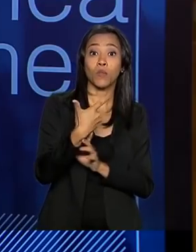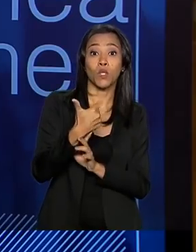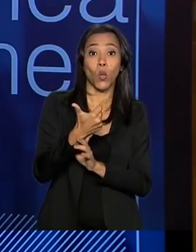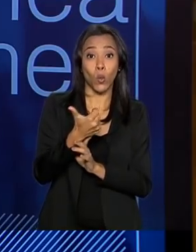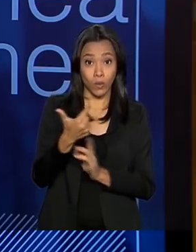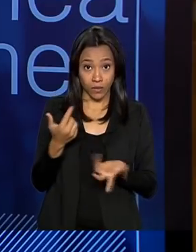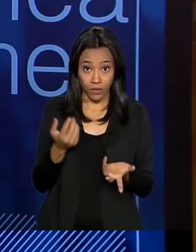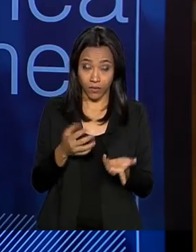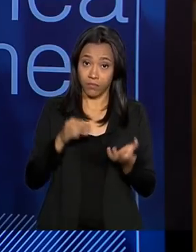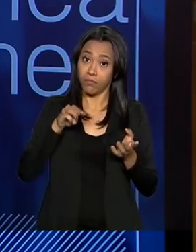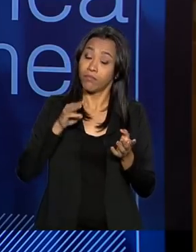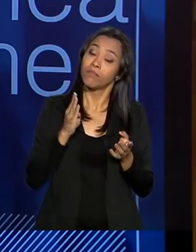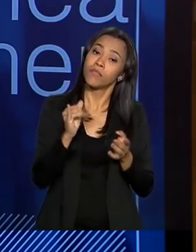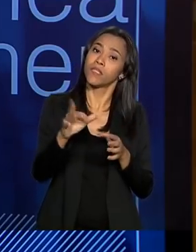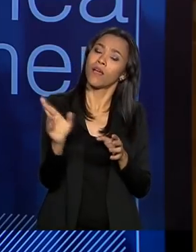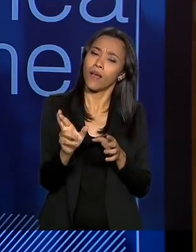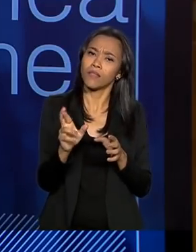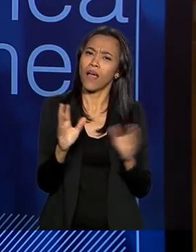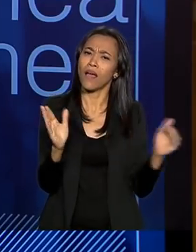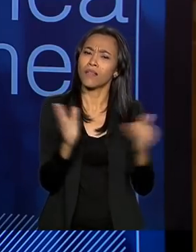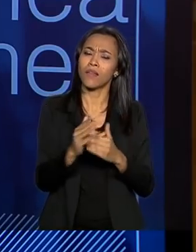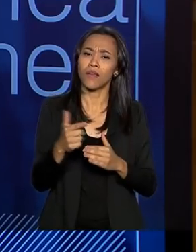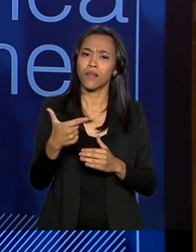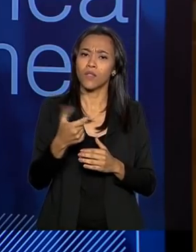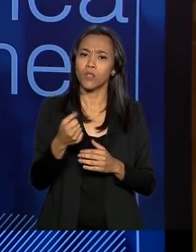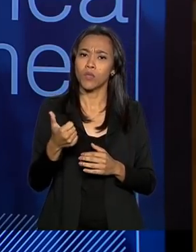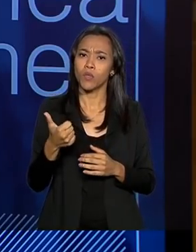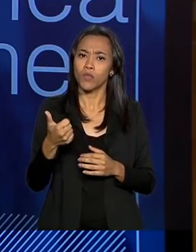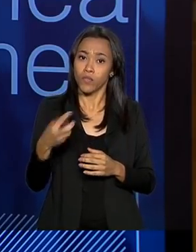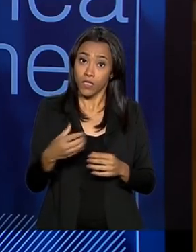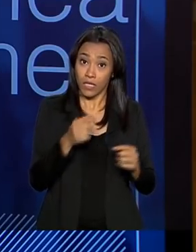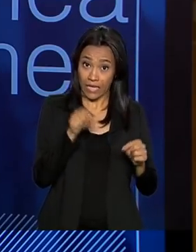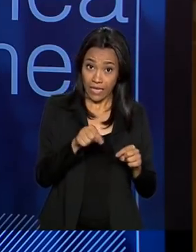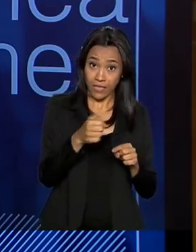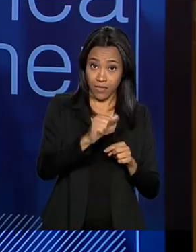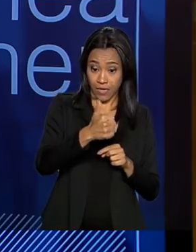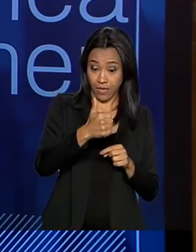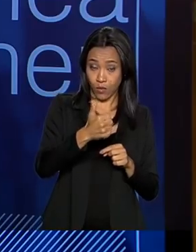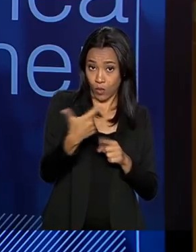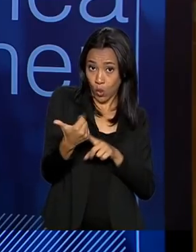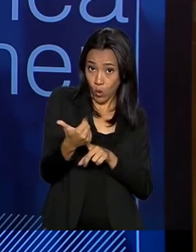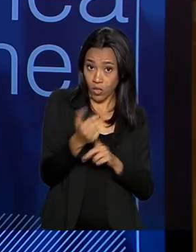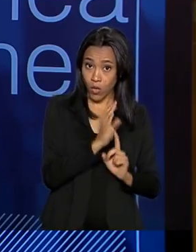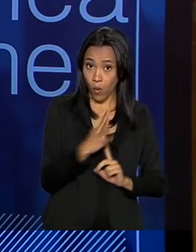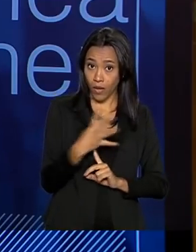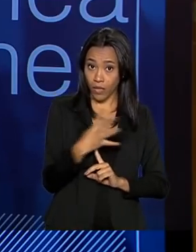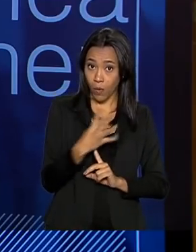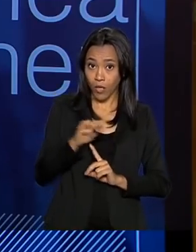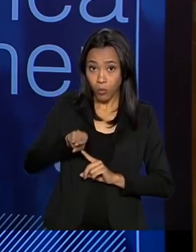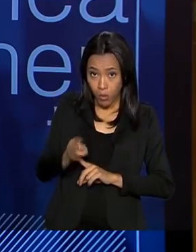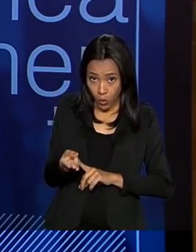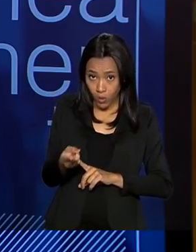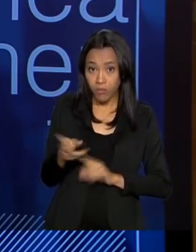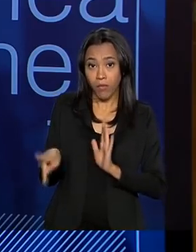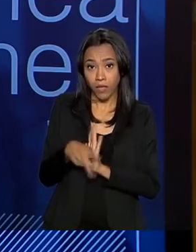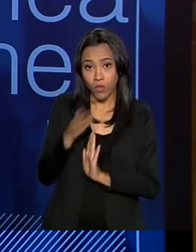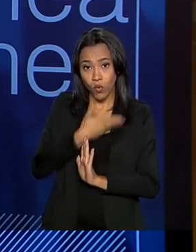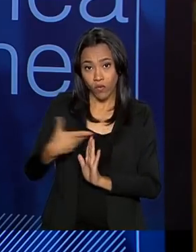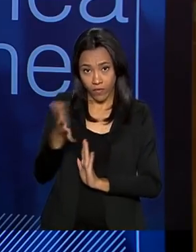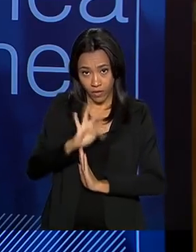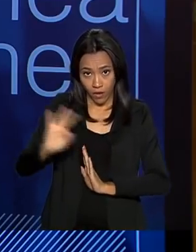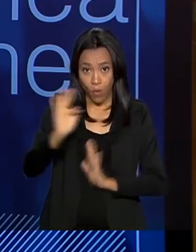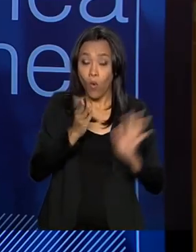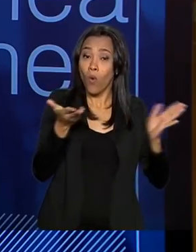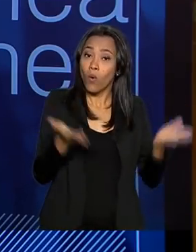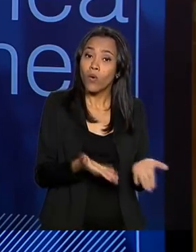a serem investidos até 2023. Desses 112, 44 bilhões são do governo federal. Hoje, o que